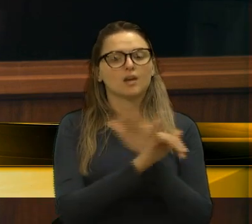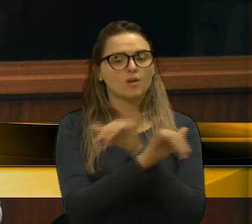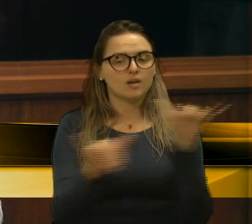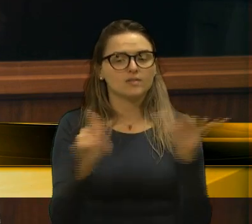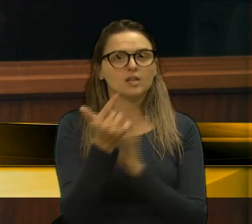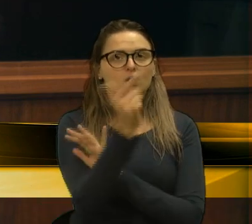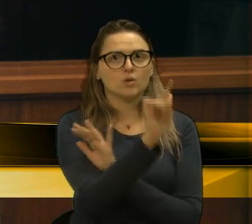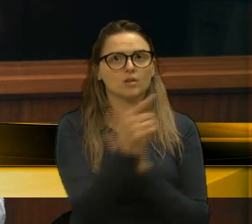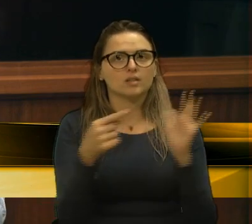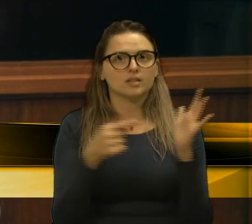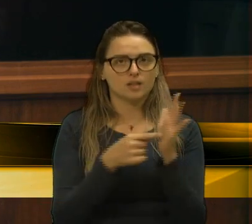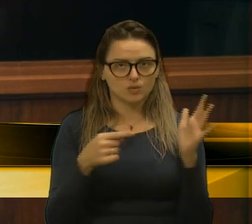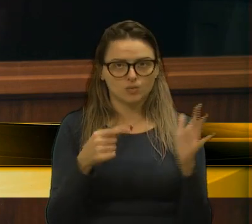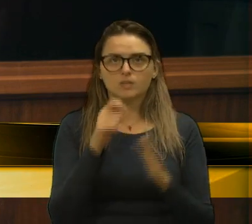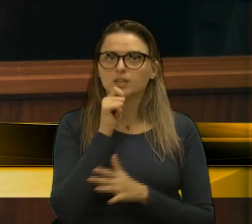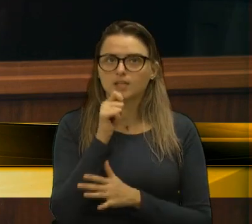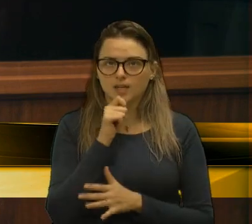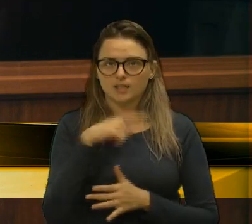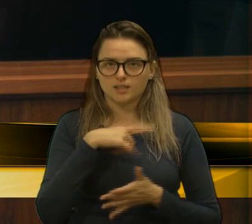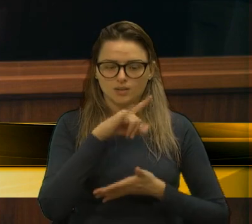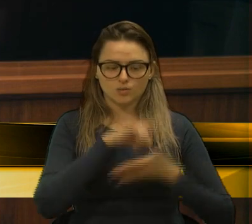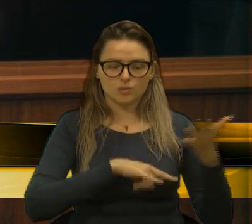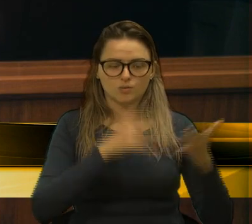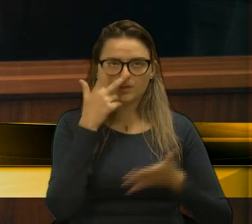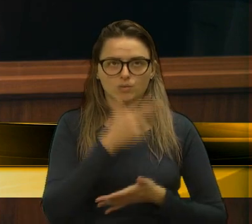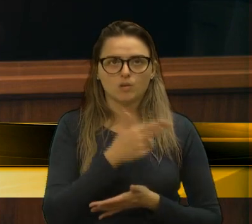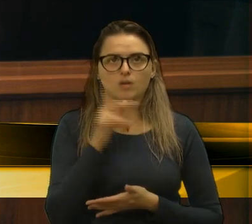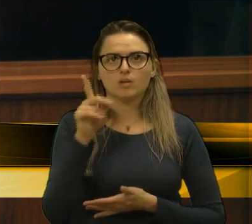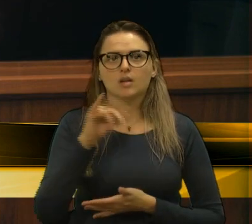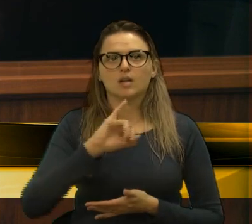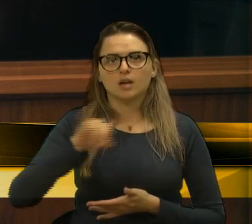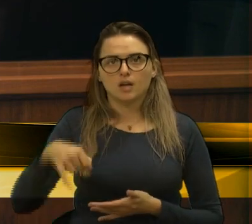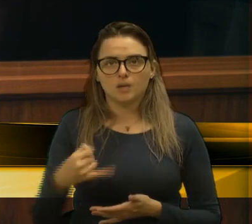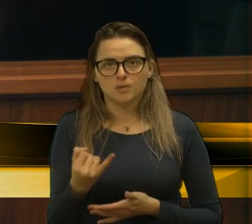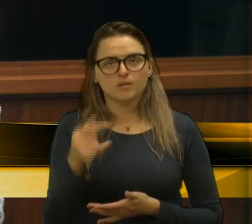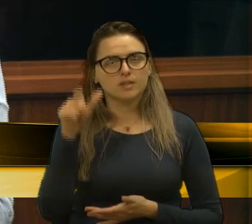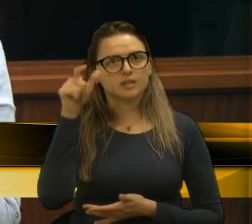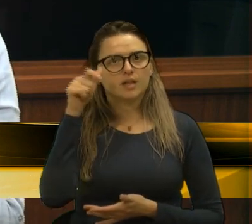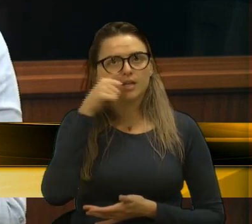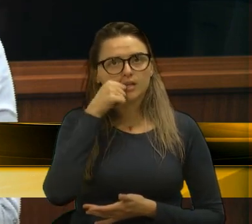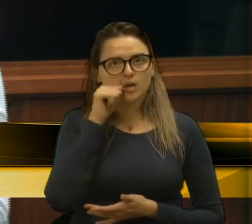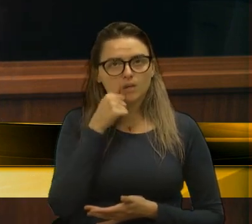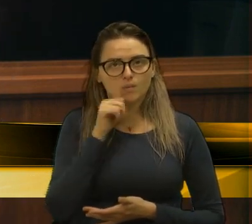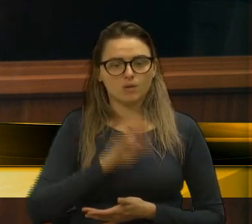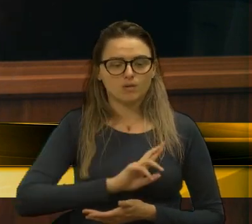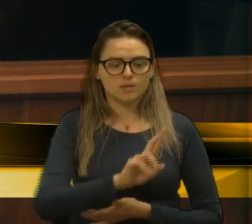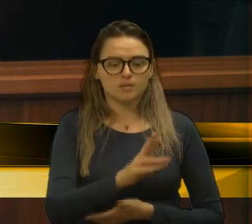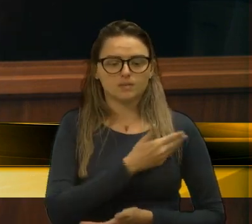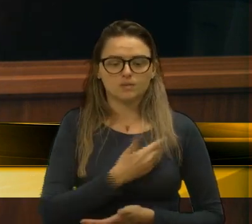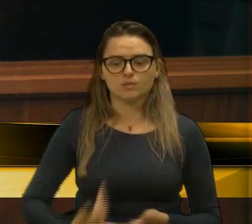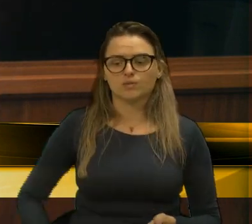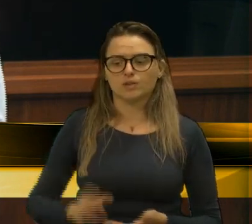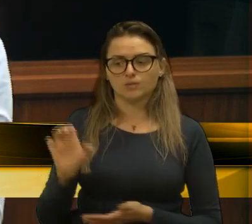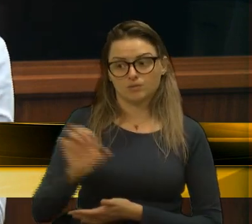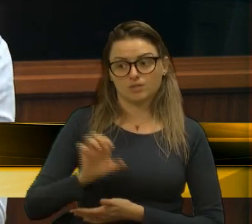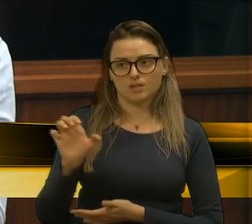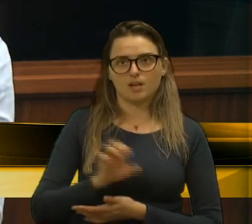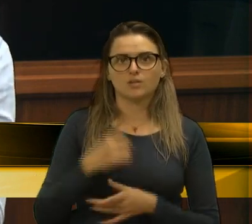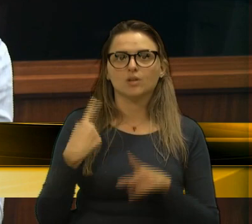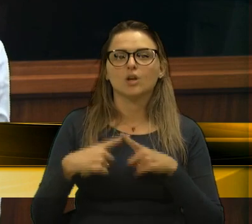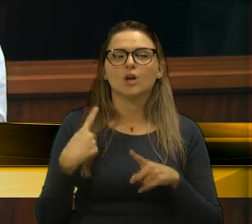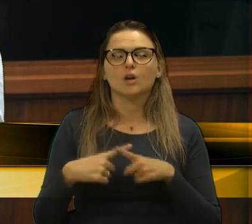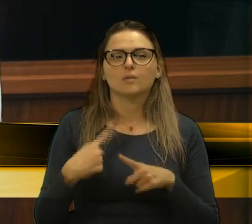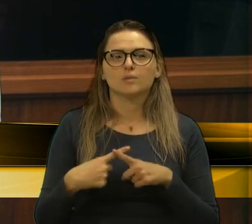que ainda vem nesse mesmo documento, e aí também aproveitar que a vereadora Paula representa o governo do Estado, porque nesse conjunto de